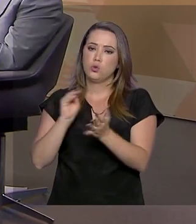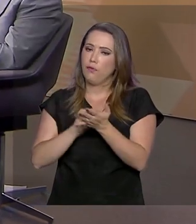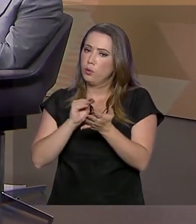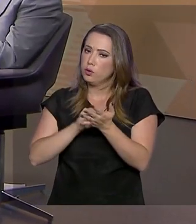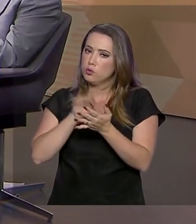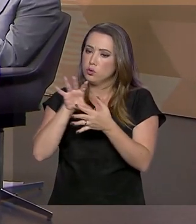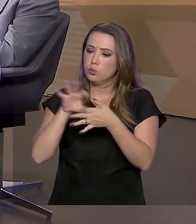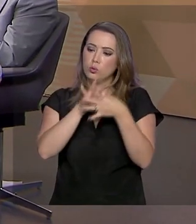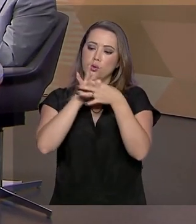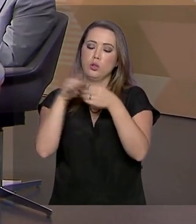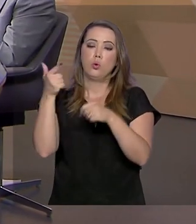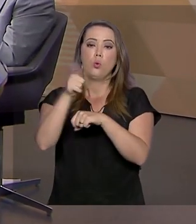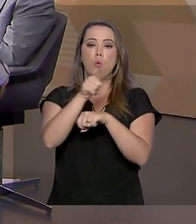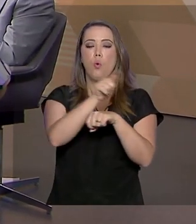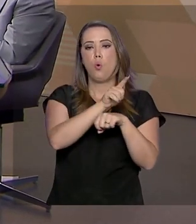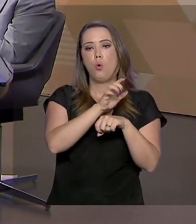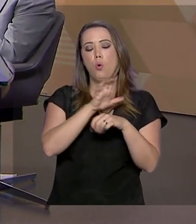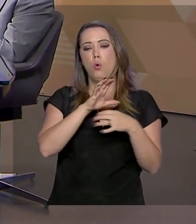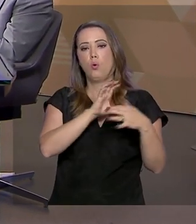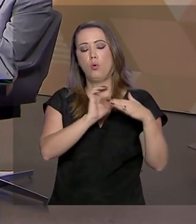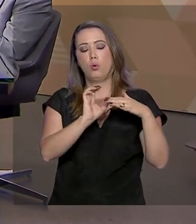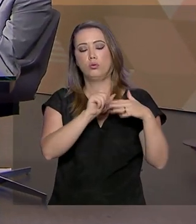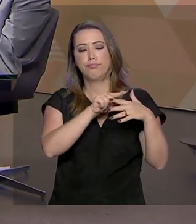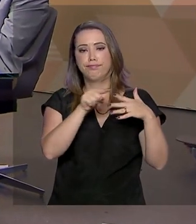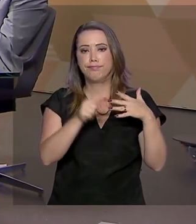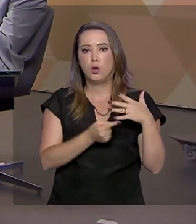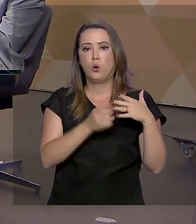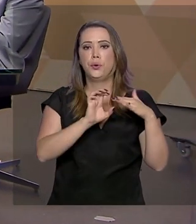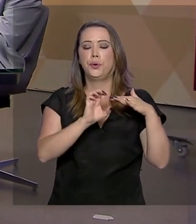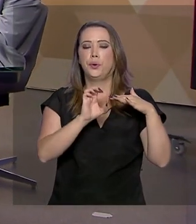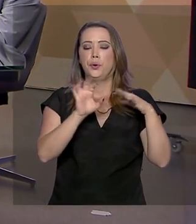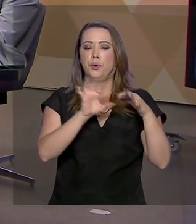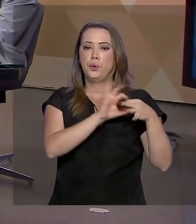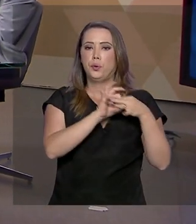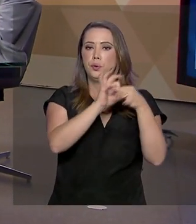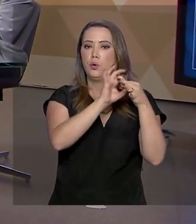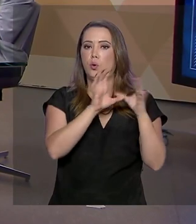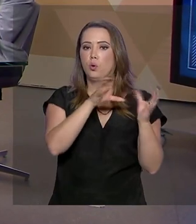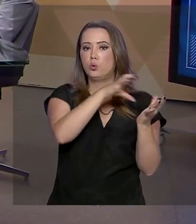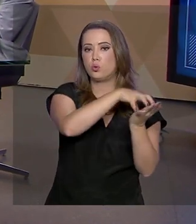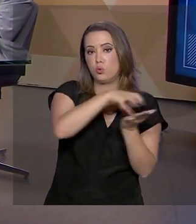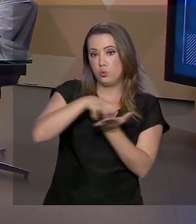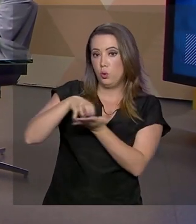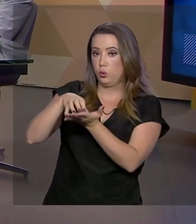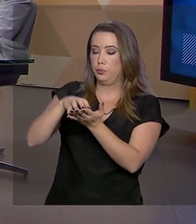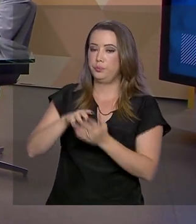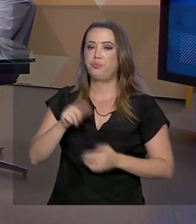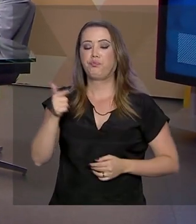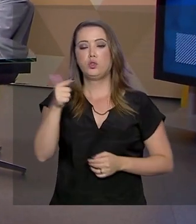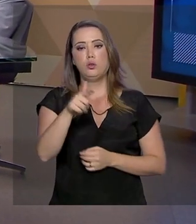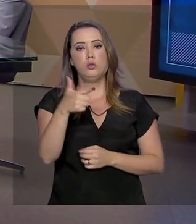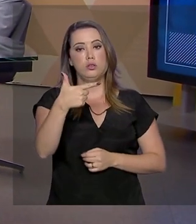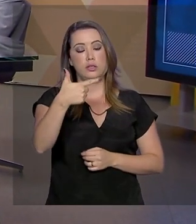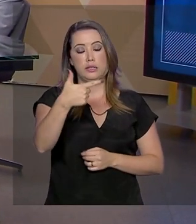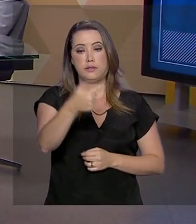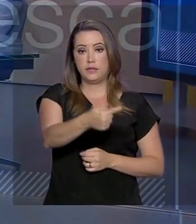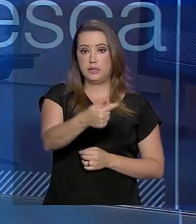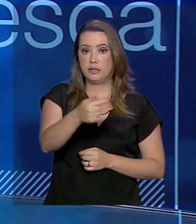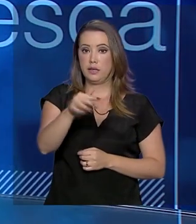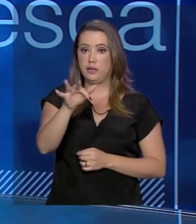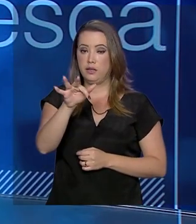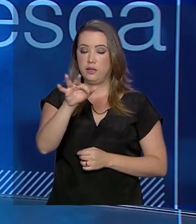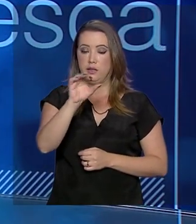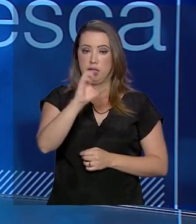E também, os 27, as 27 SFAs, Superintendências Federais da Agricultura,